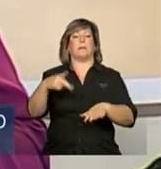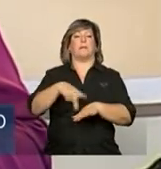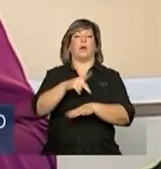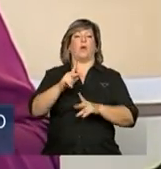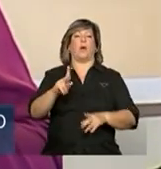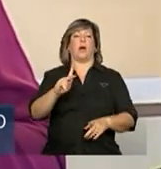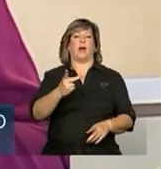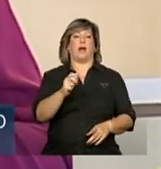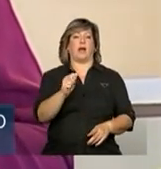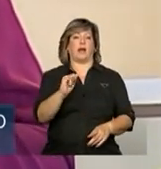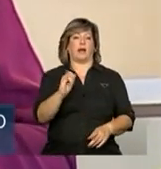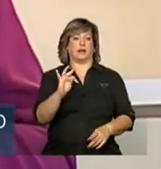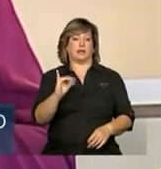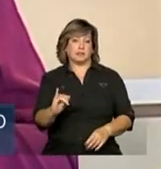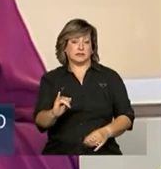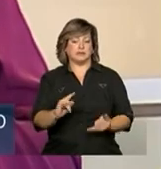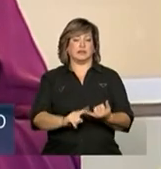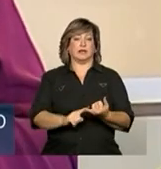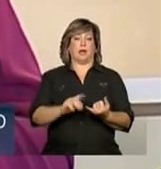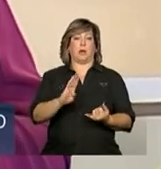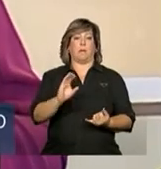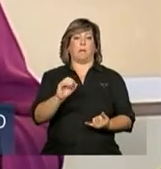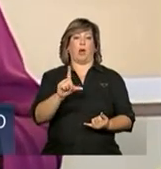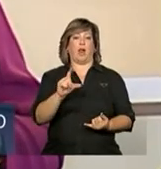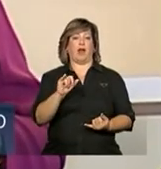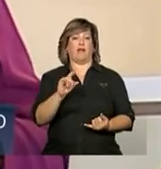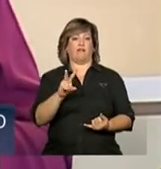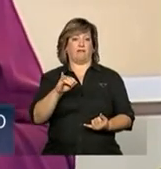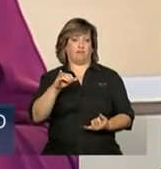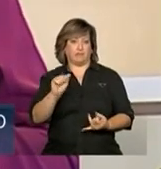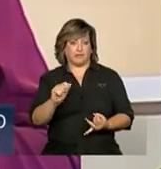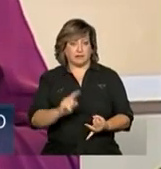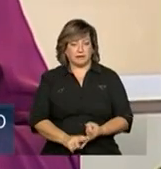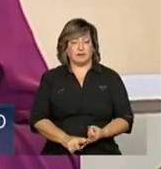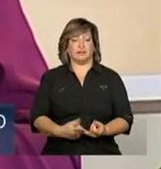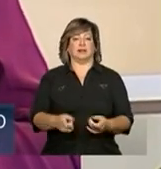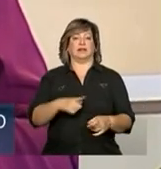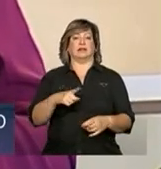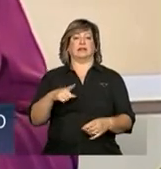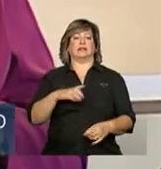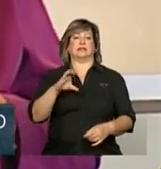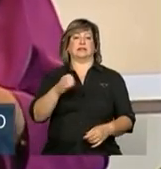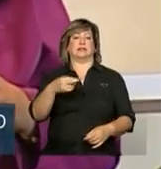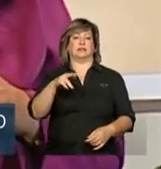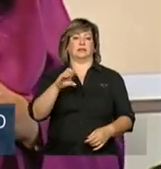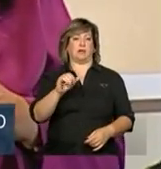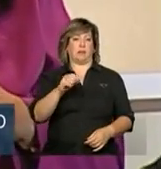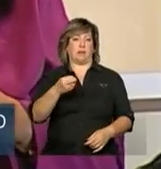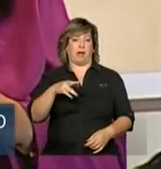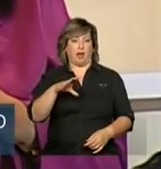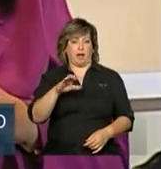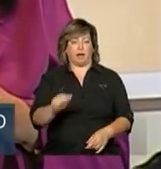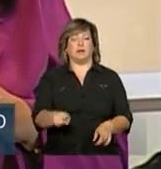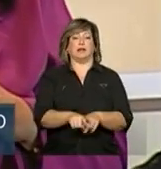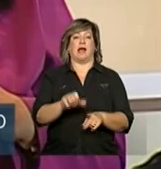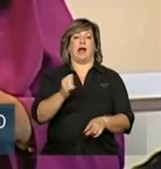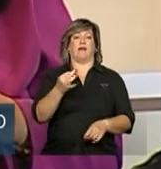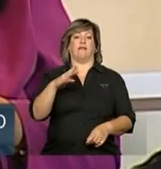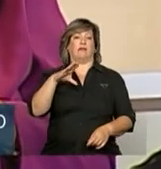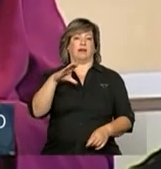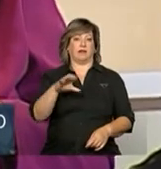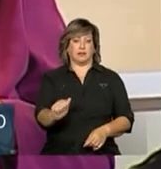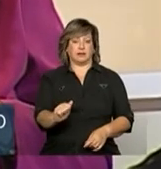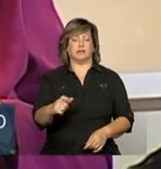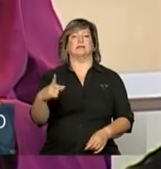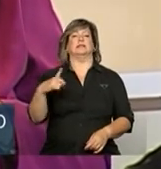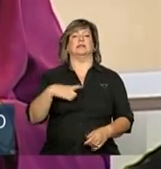a países como Bolívia, a países como os de Centroamérica, a países como África, de